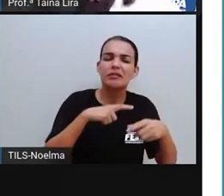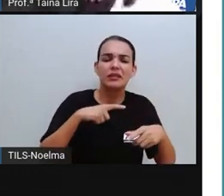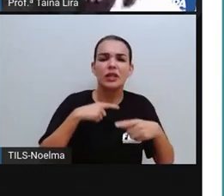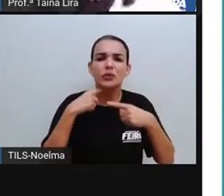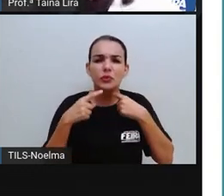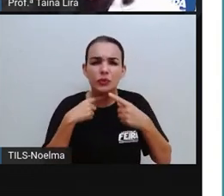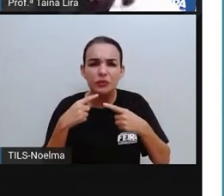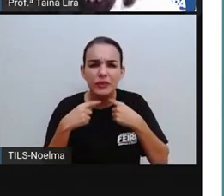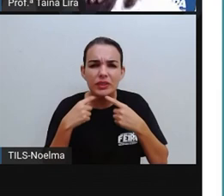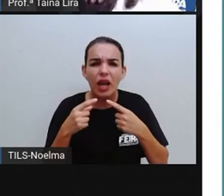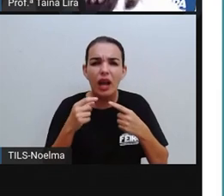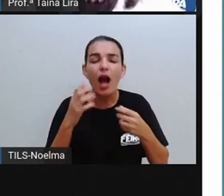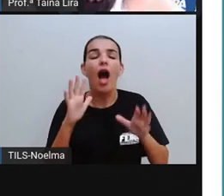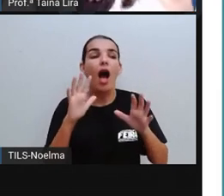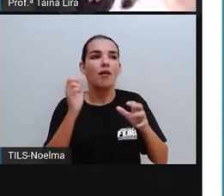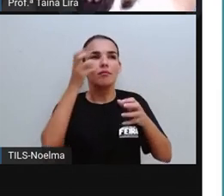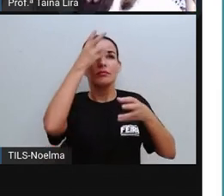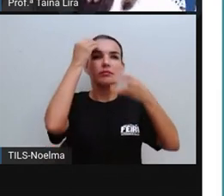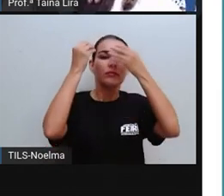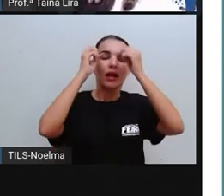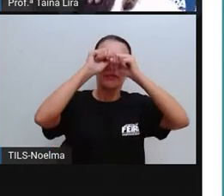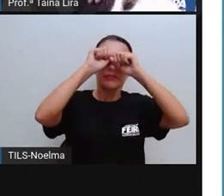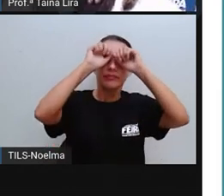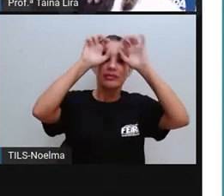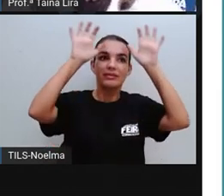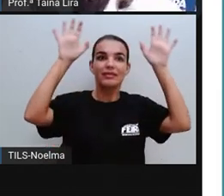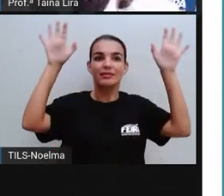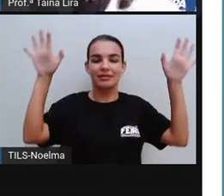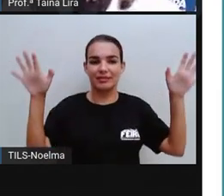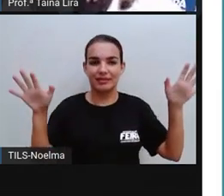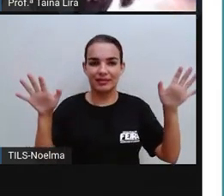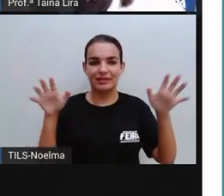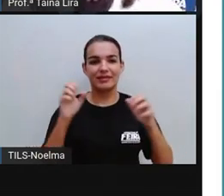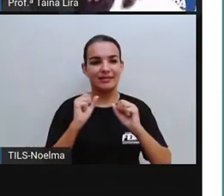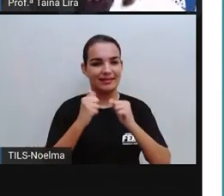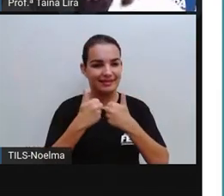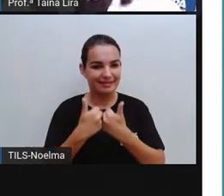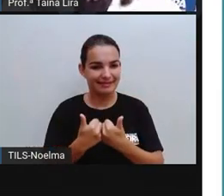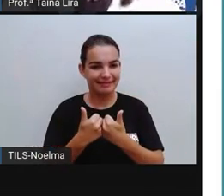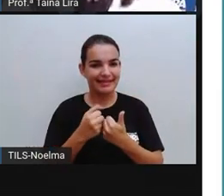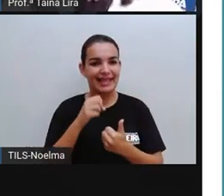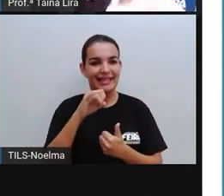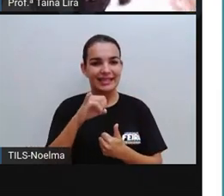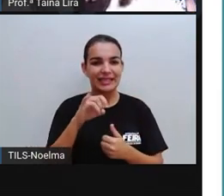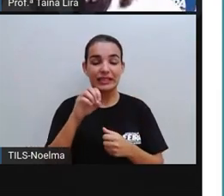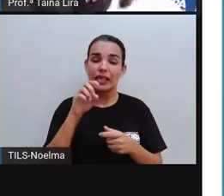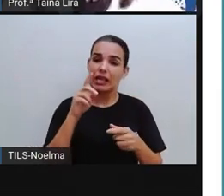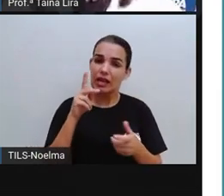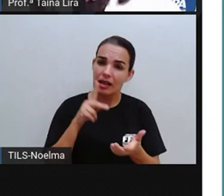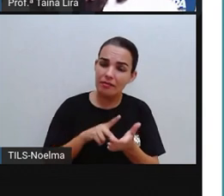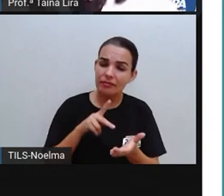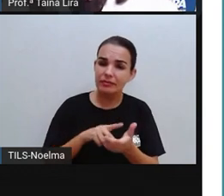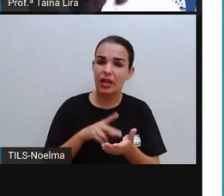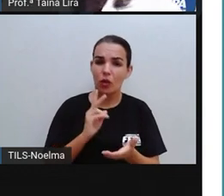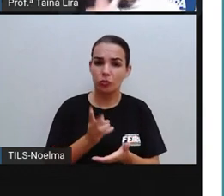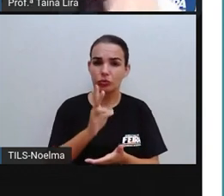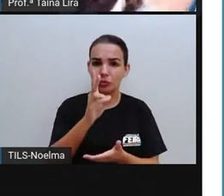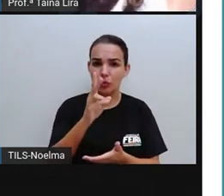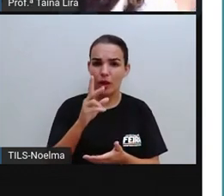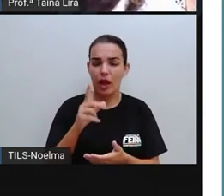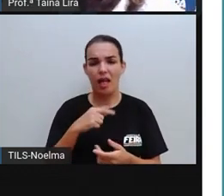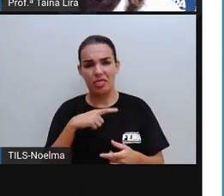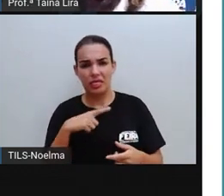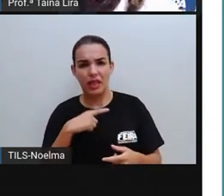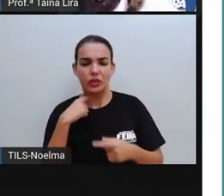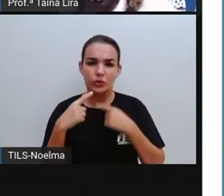as dúvidas, ouve novamente a aula, e se, mesmo assim, né, continuar a precisar